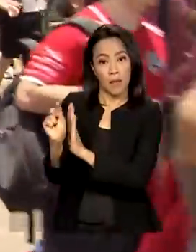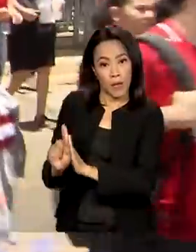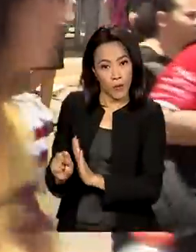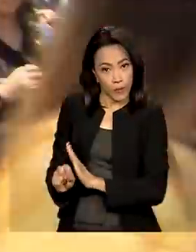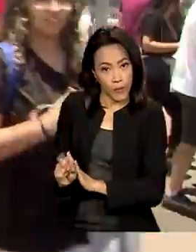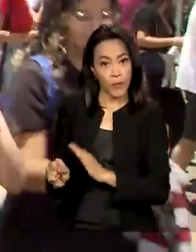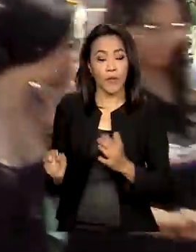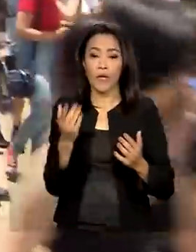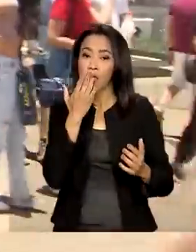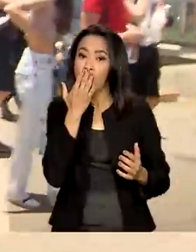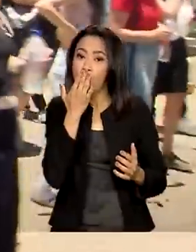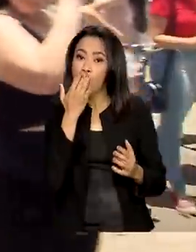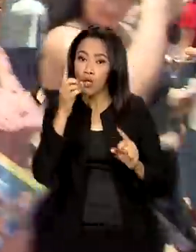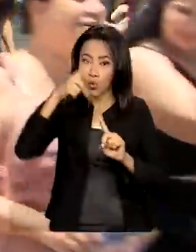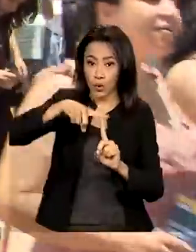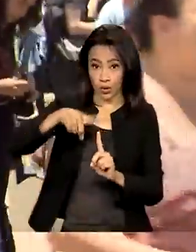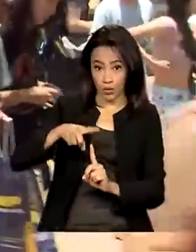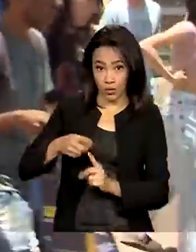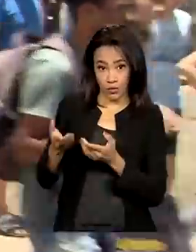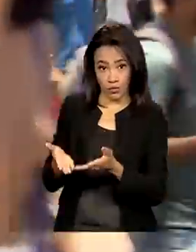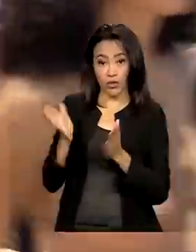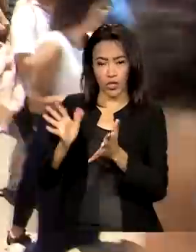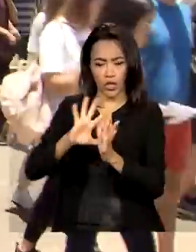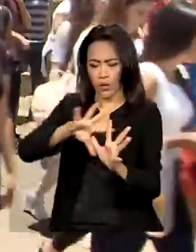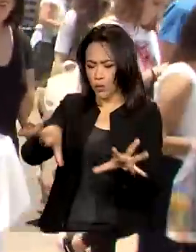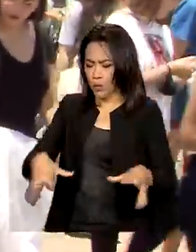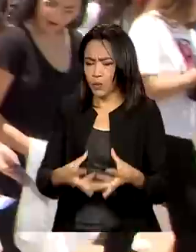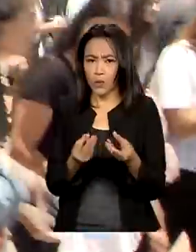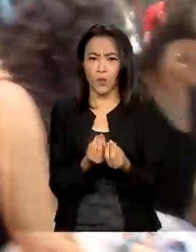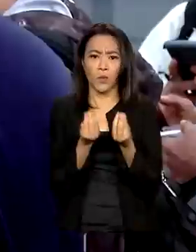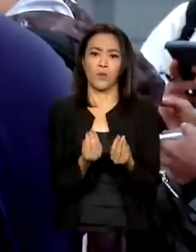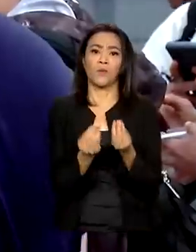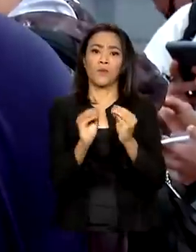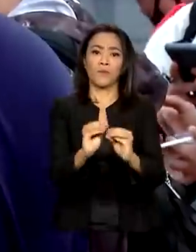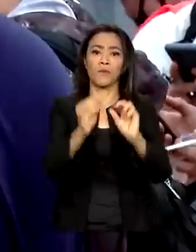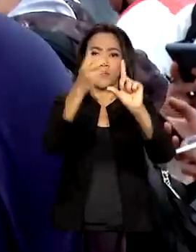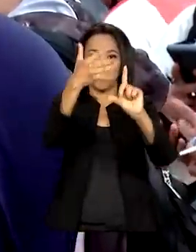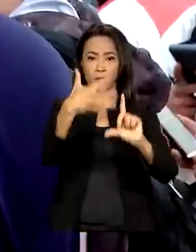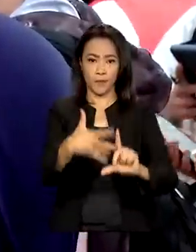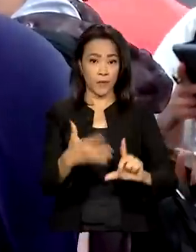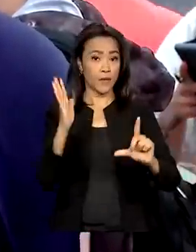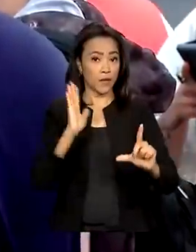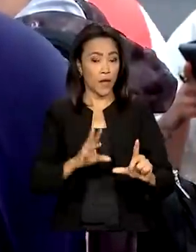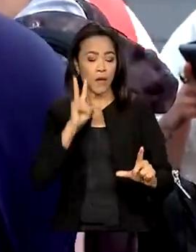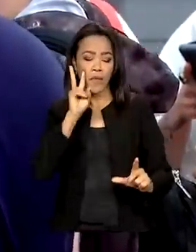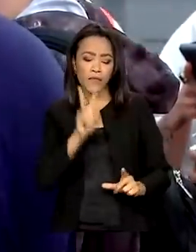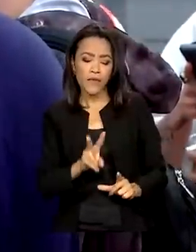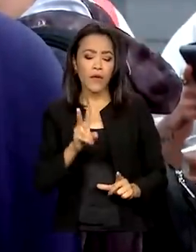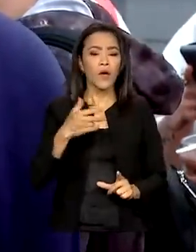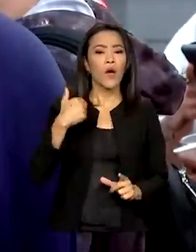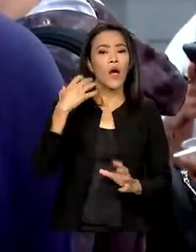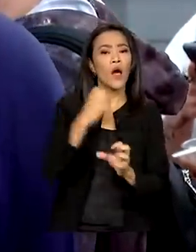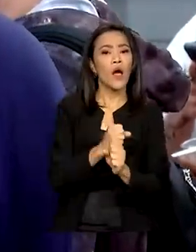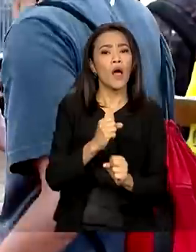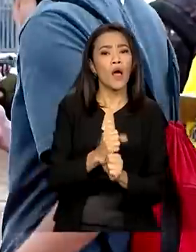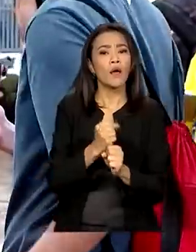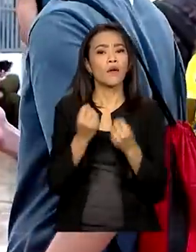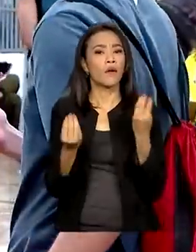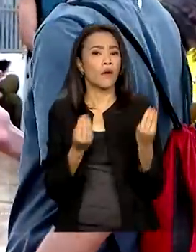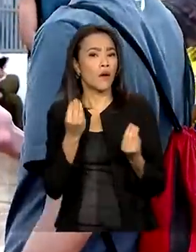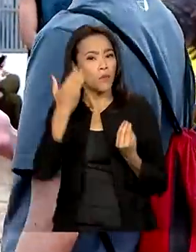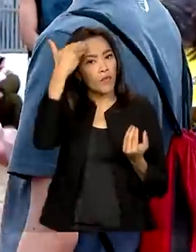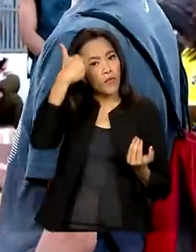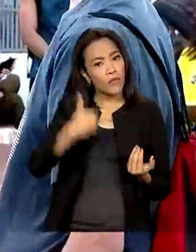aplicação. Com isso, os participantes já podem conferir o resultado individual nas provas. Agora, o resultado oficial mesmo está